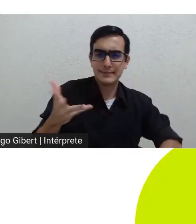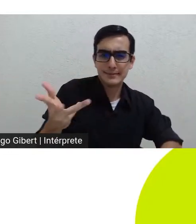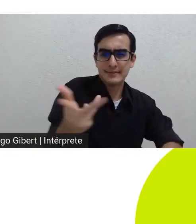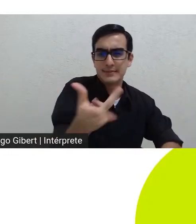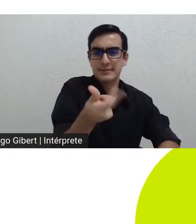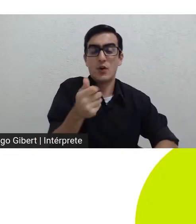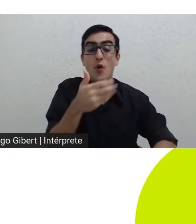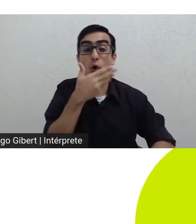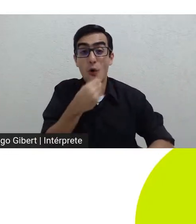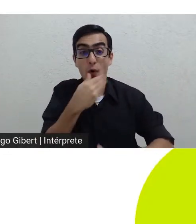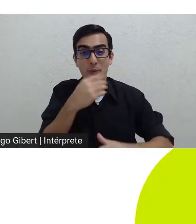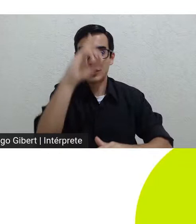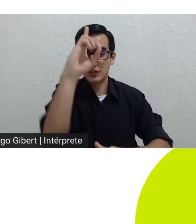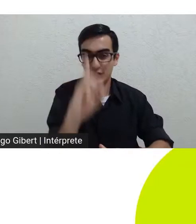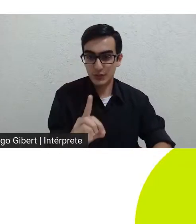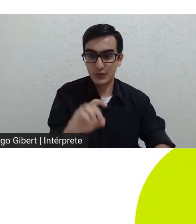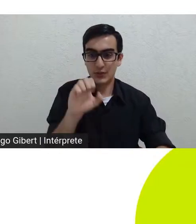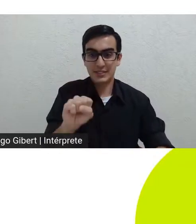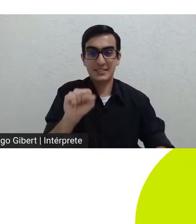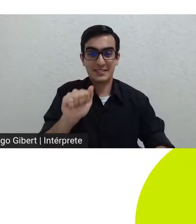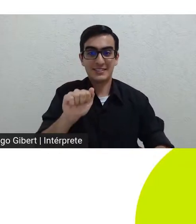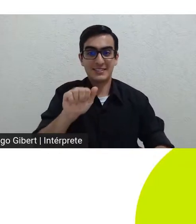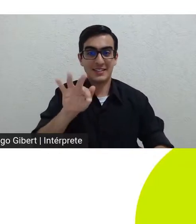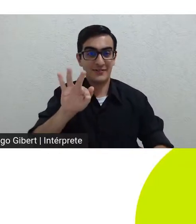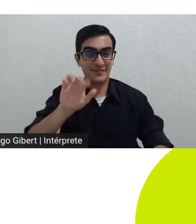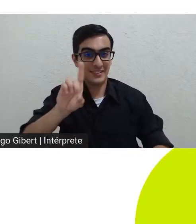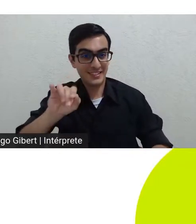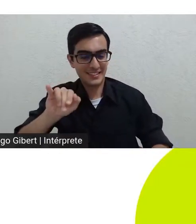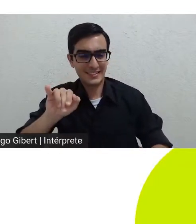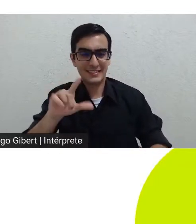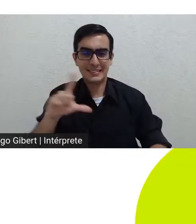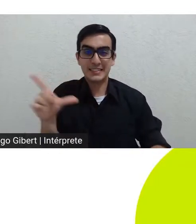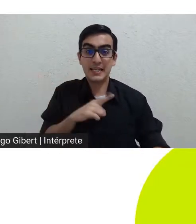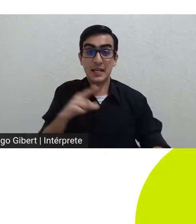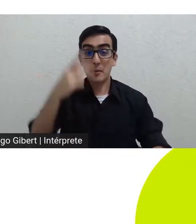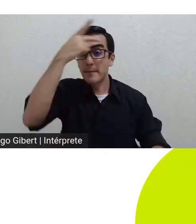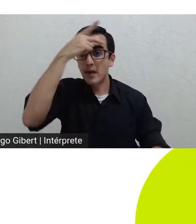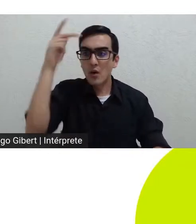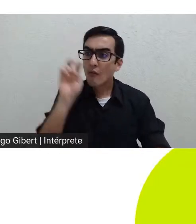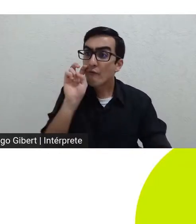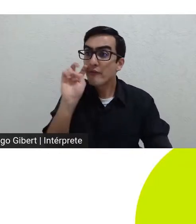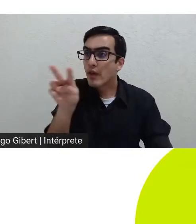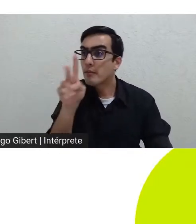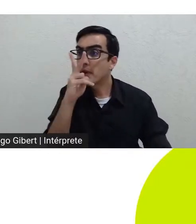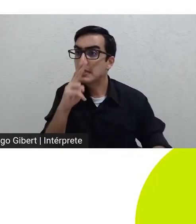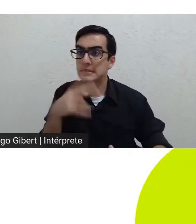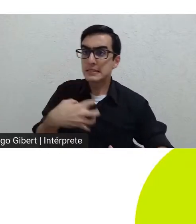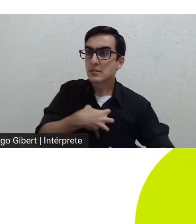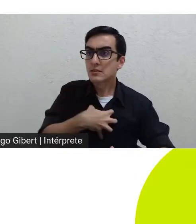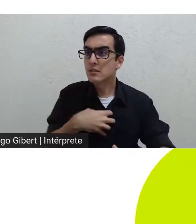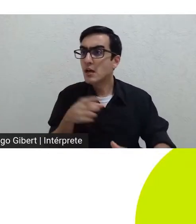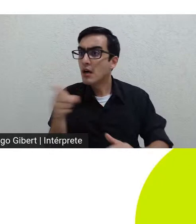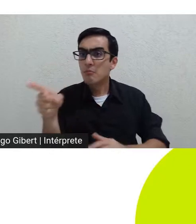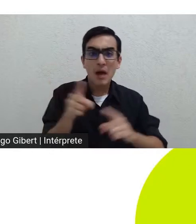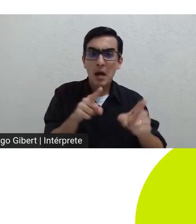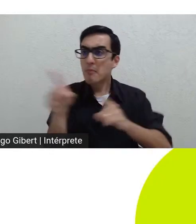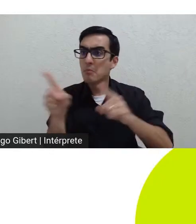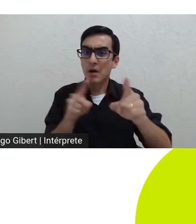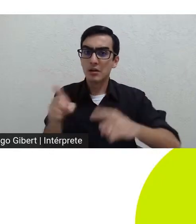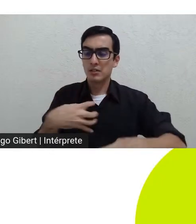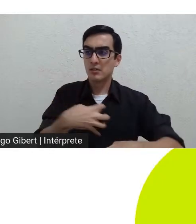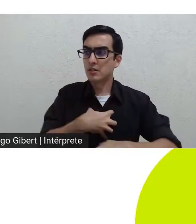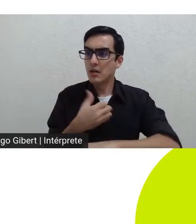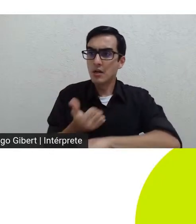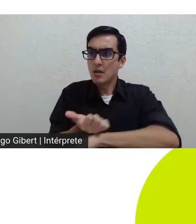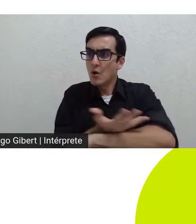Safdi de colocarem o espectador a viver ao mesmo ritmo a que vive o